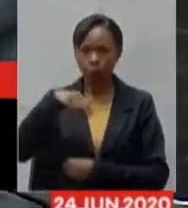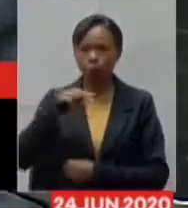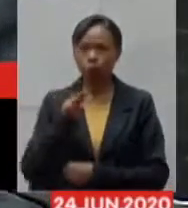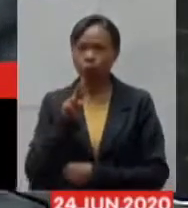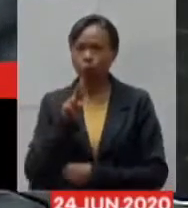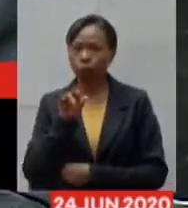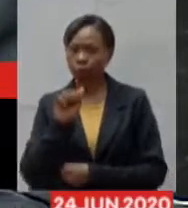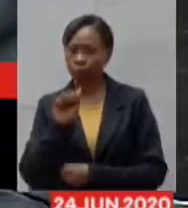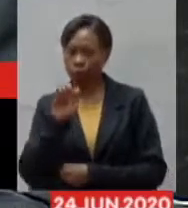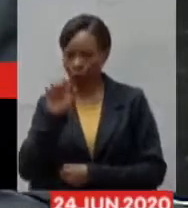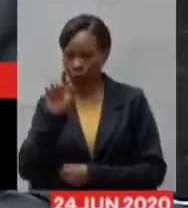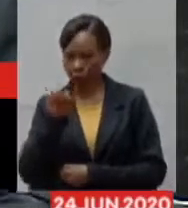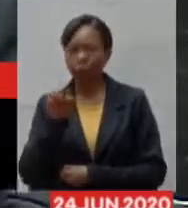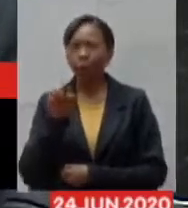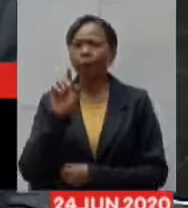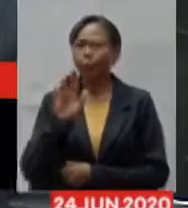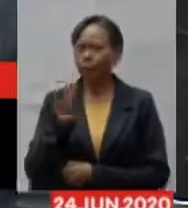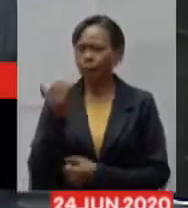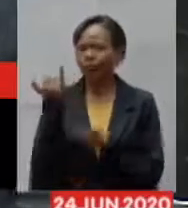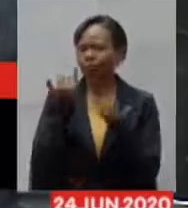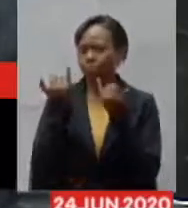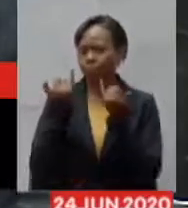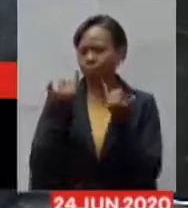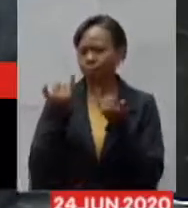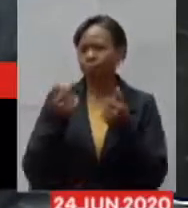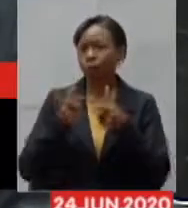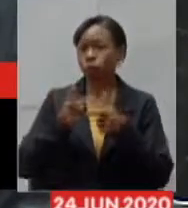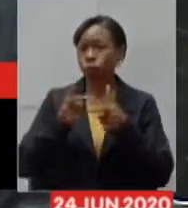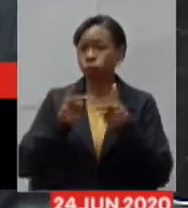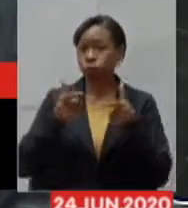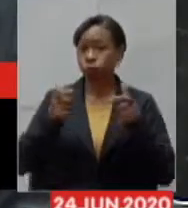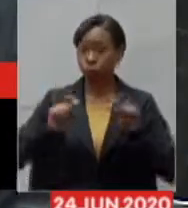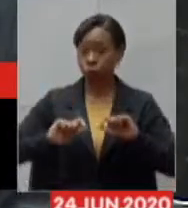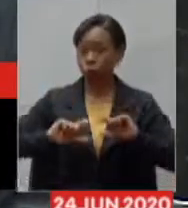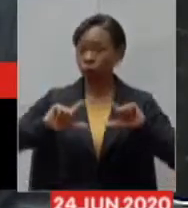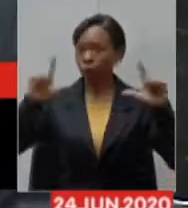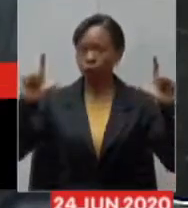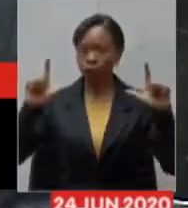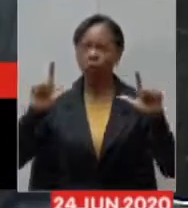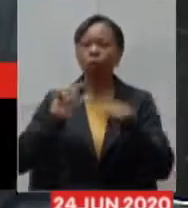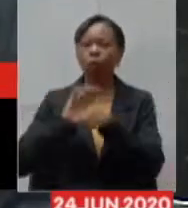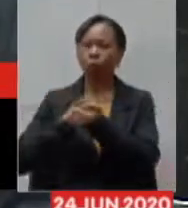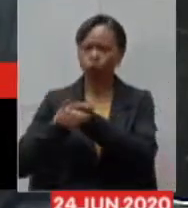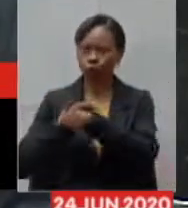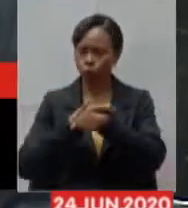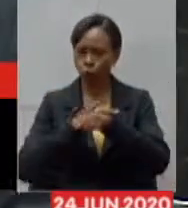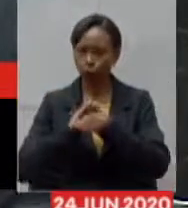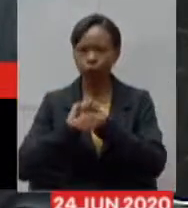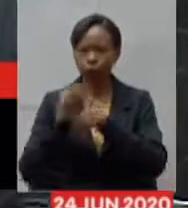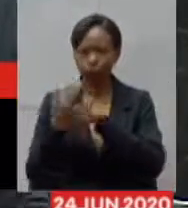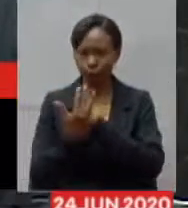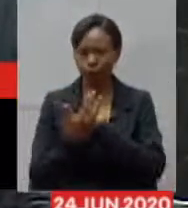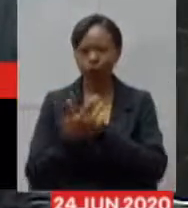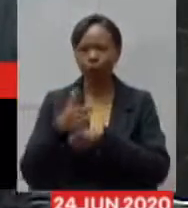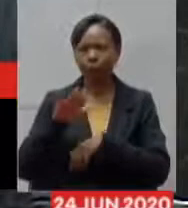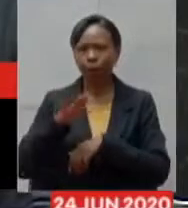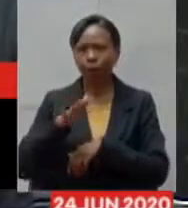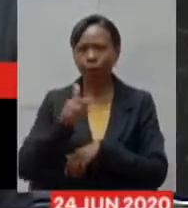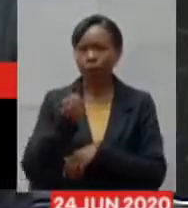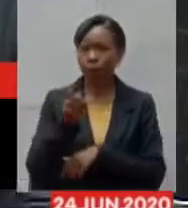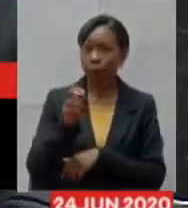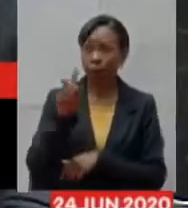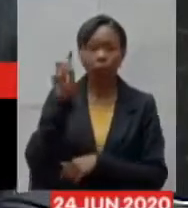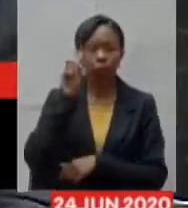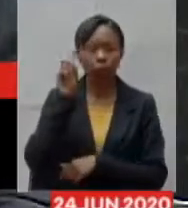aumento realmente grande dos casos já há algum tempo há mais de 15 dias nós havíamos